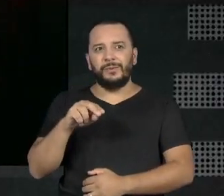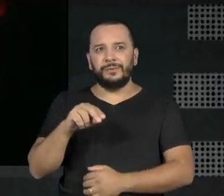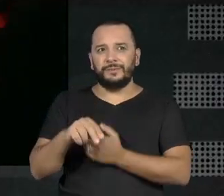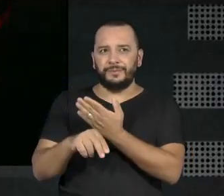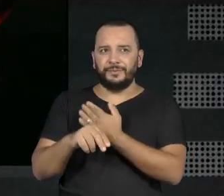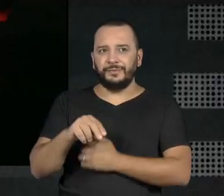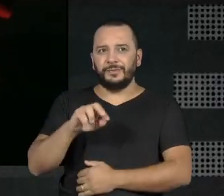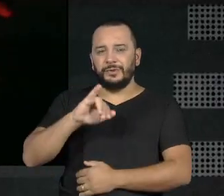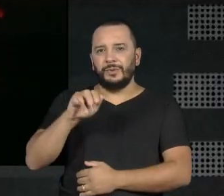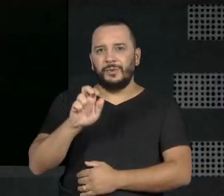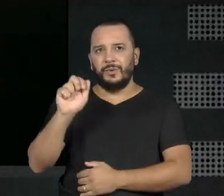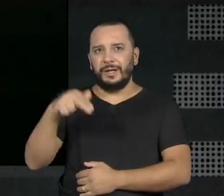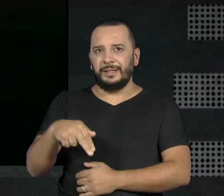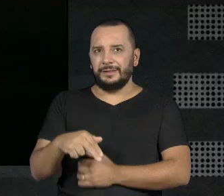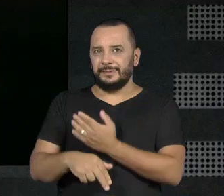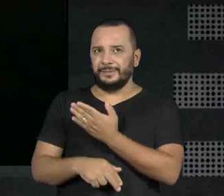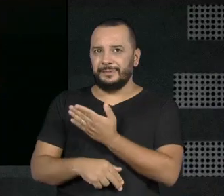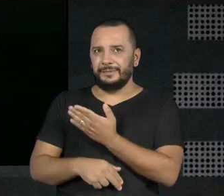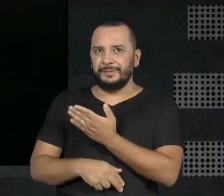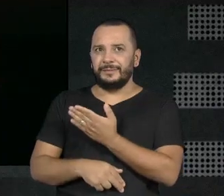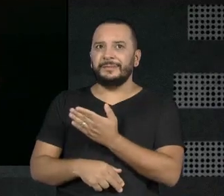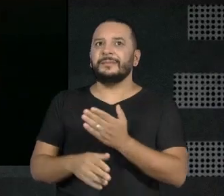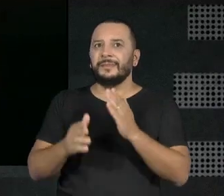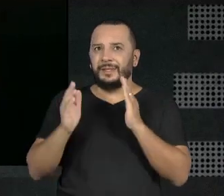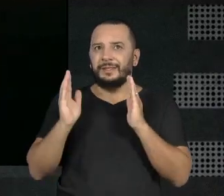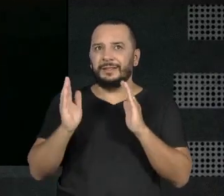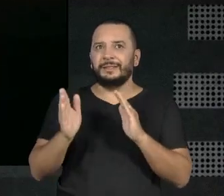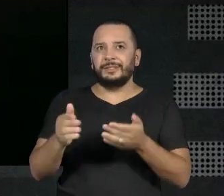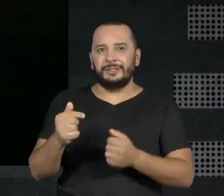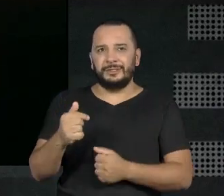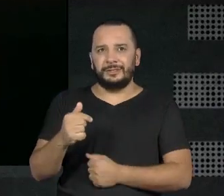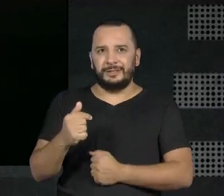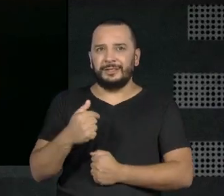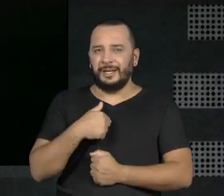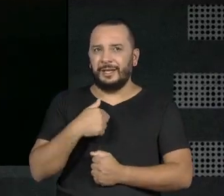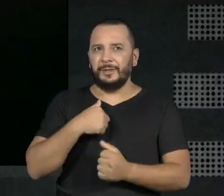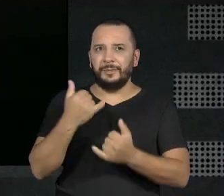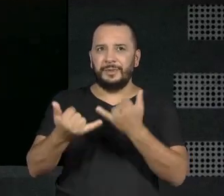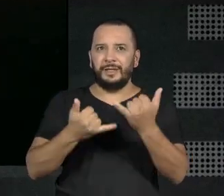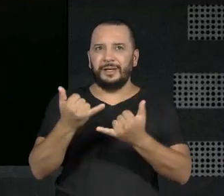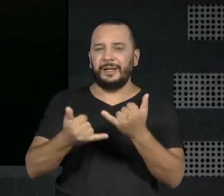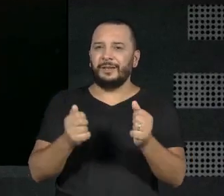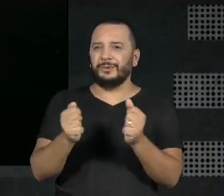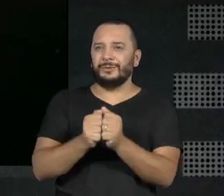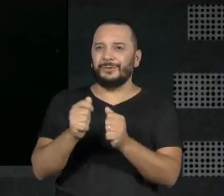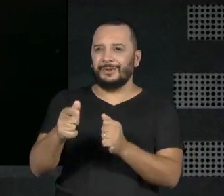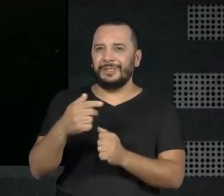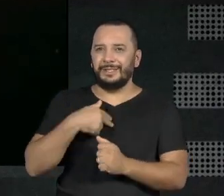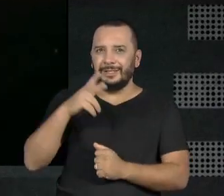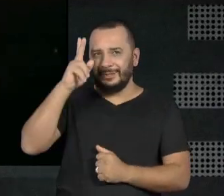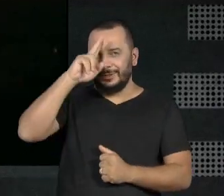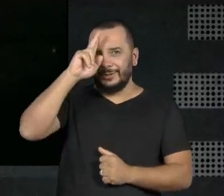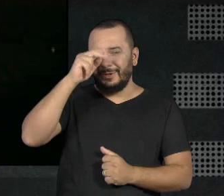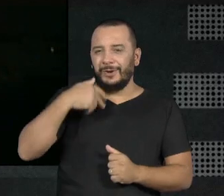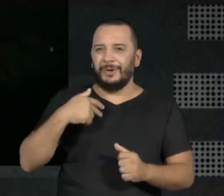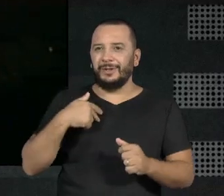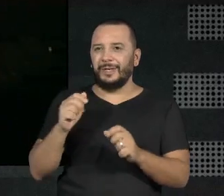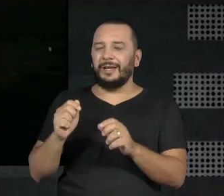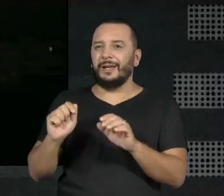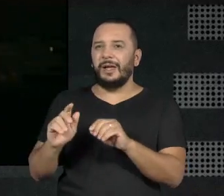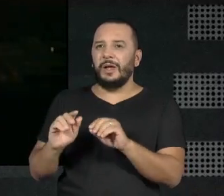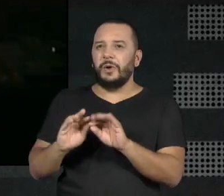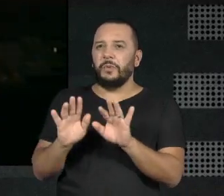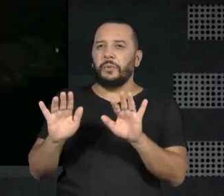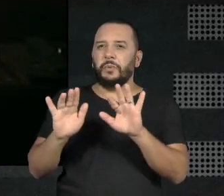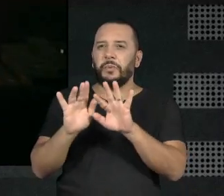do Otávio Frias. Aí já virou uma paixão, né? É. Eu brincava sempre com ele na história da fumaça. É. Porque antes de minha mãe